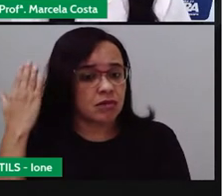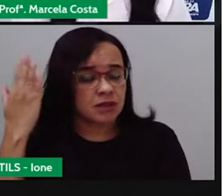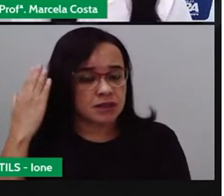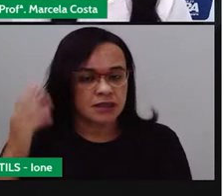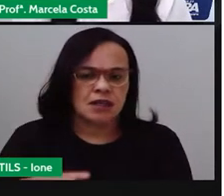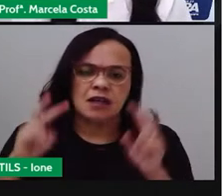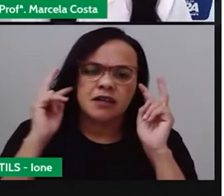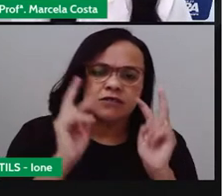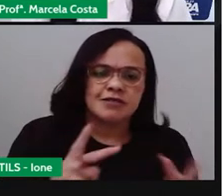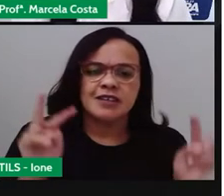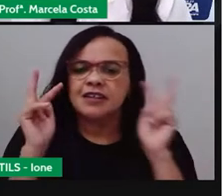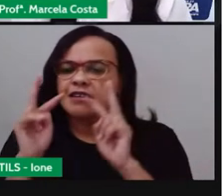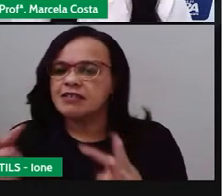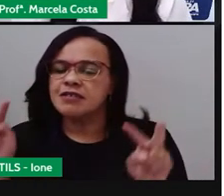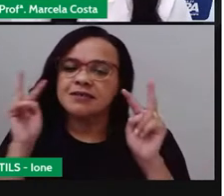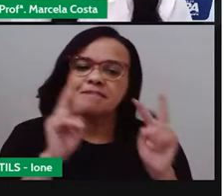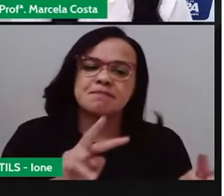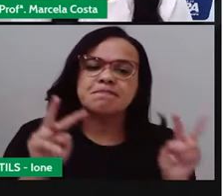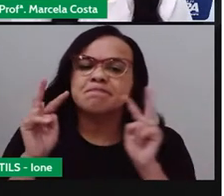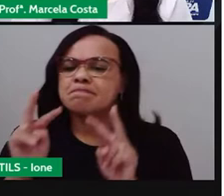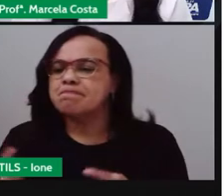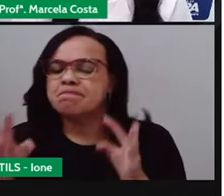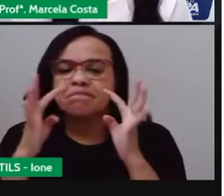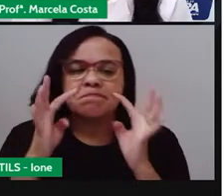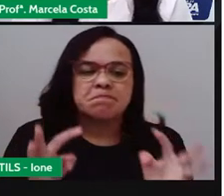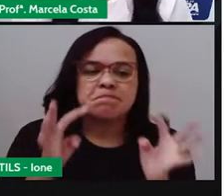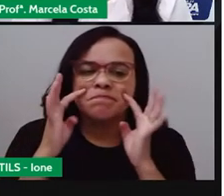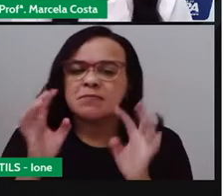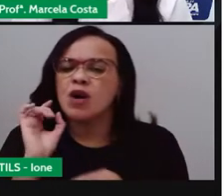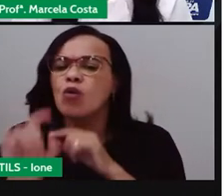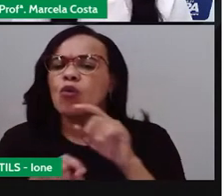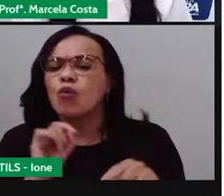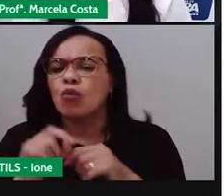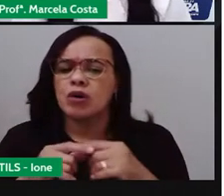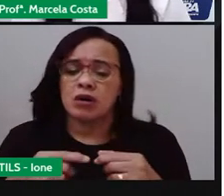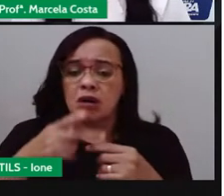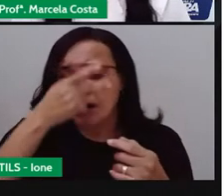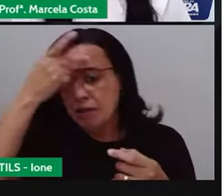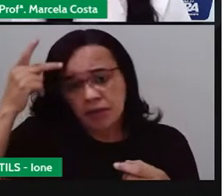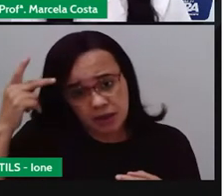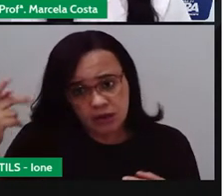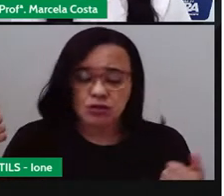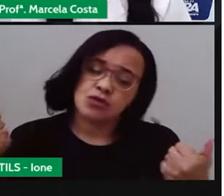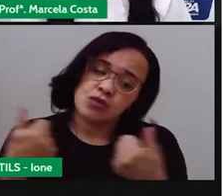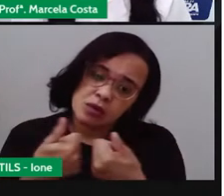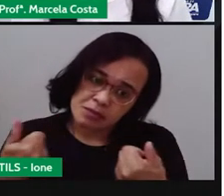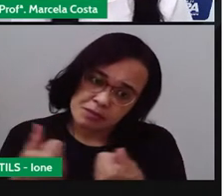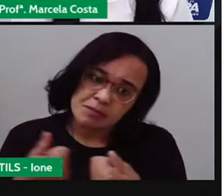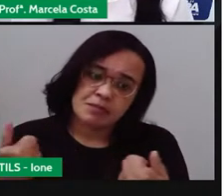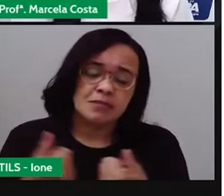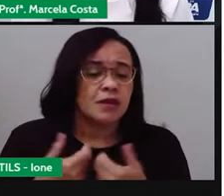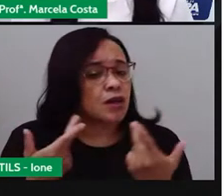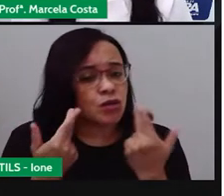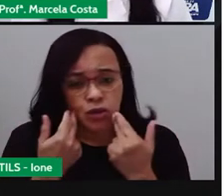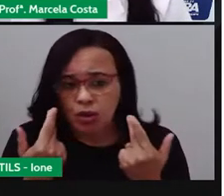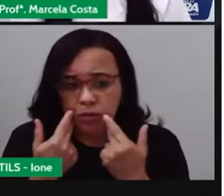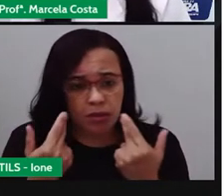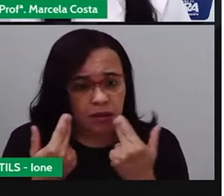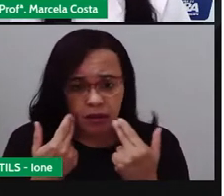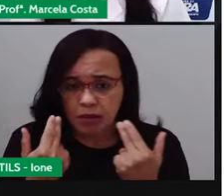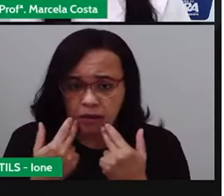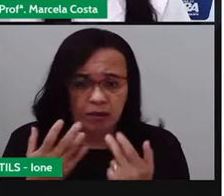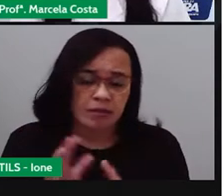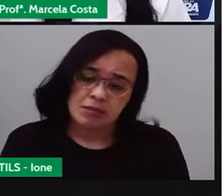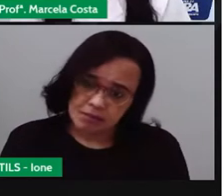algumas coisas. Olha aqui as pessoas bem próximas, algumas mercadorias, né? Tem algumas